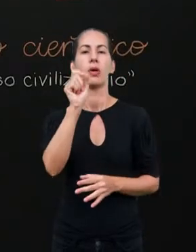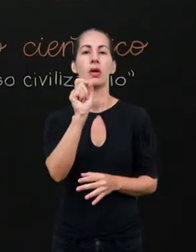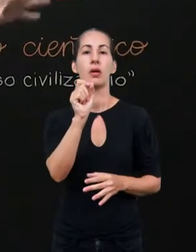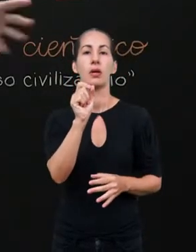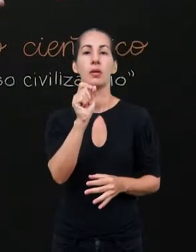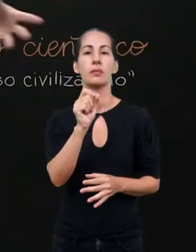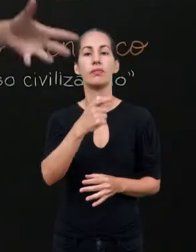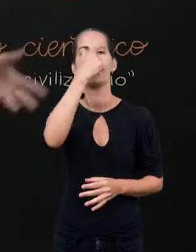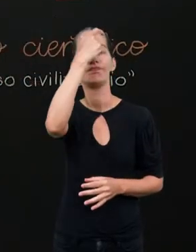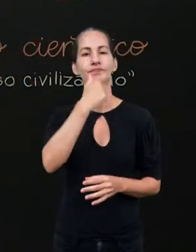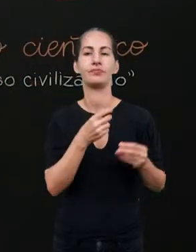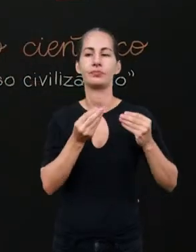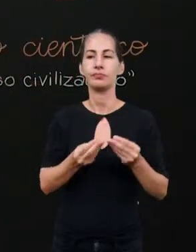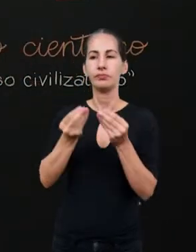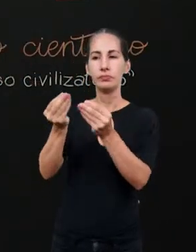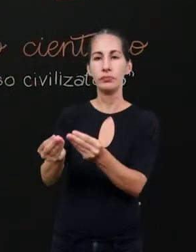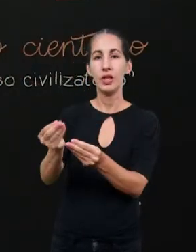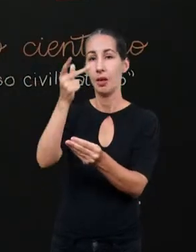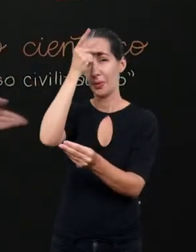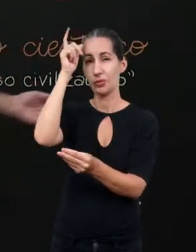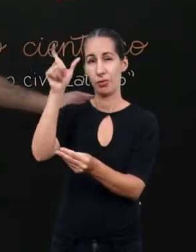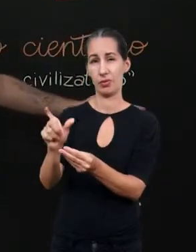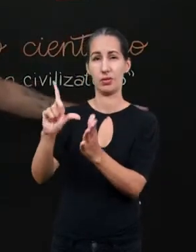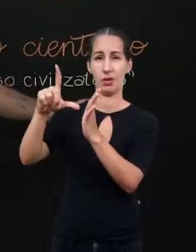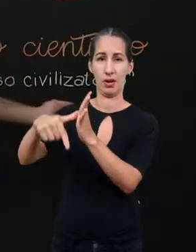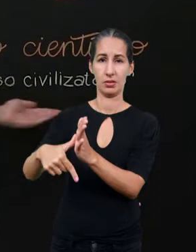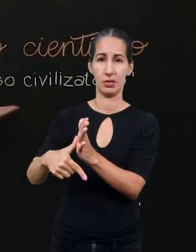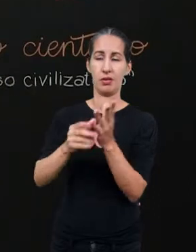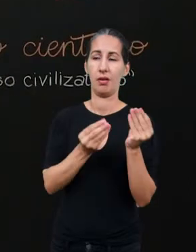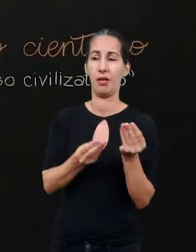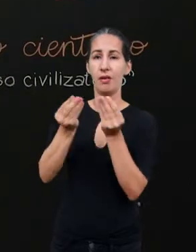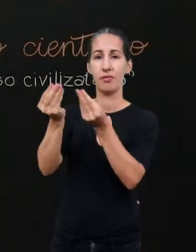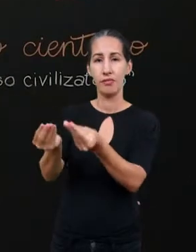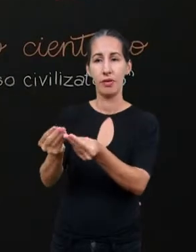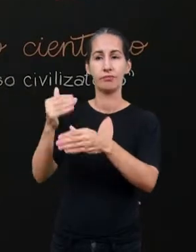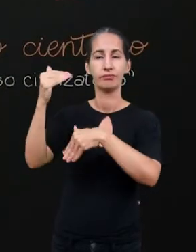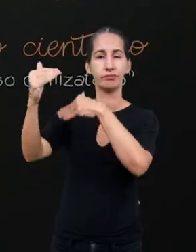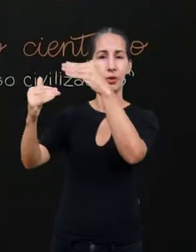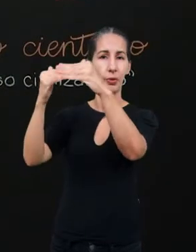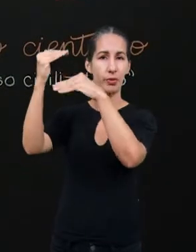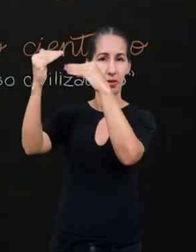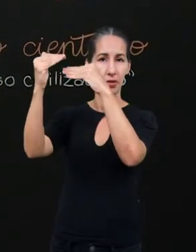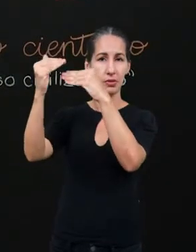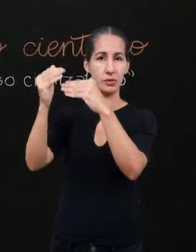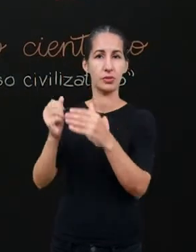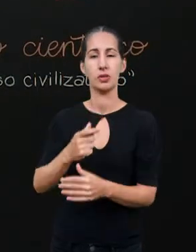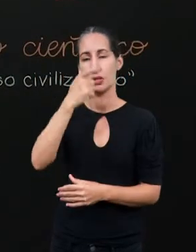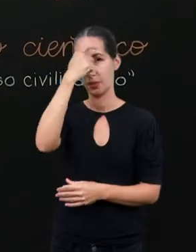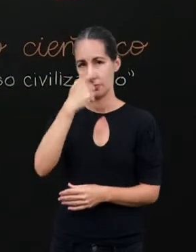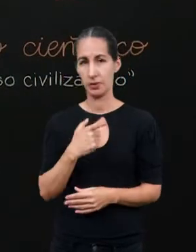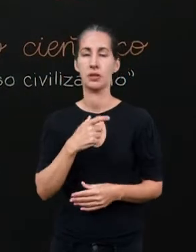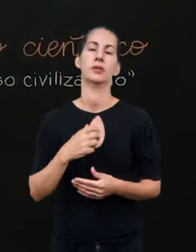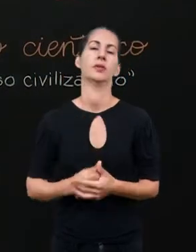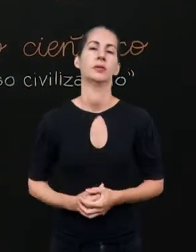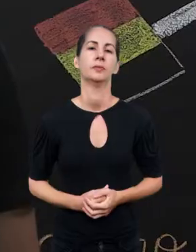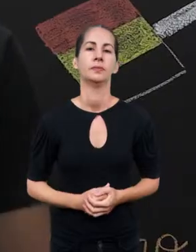levar a civilização aos povos atrasados. Levar o progresso civilizatório.